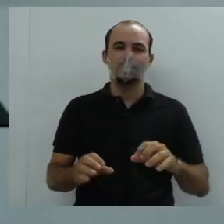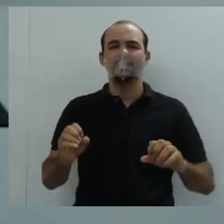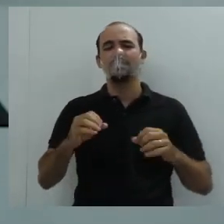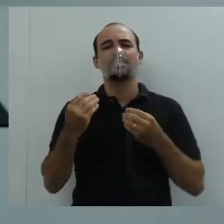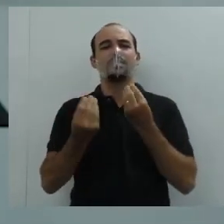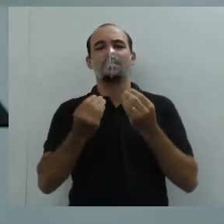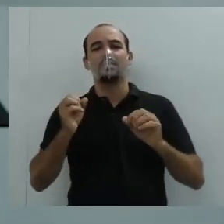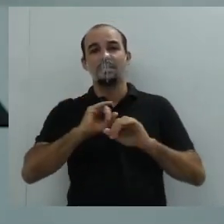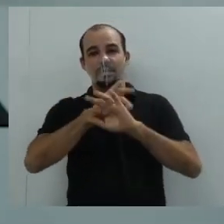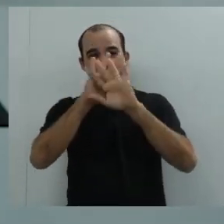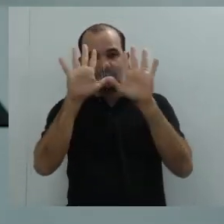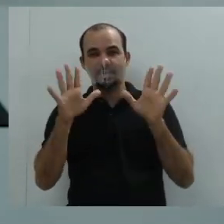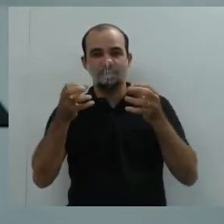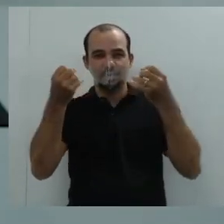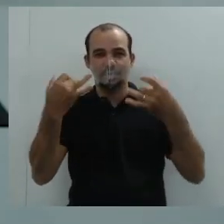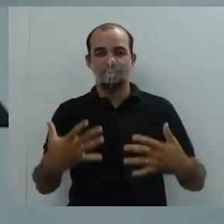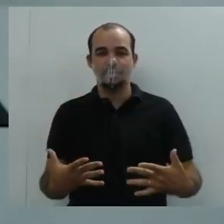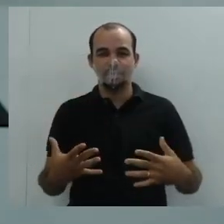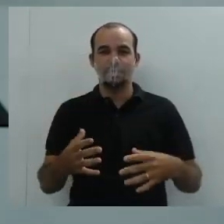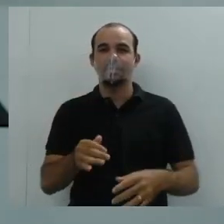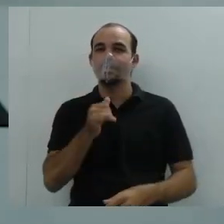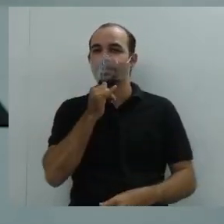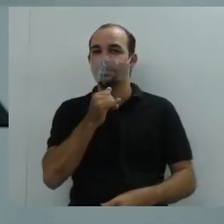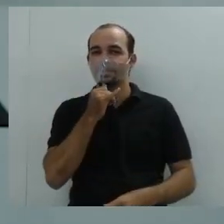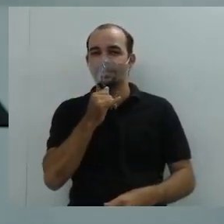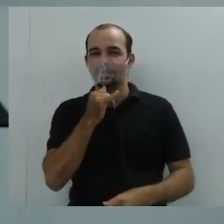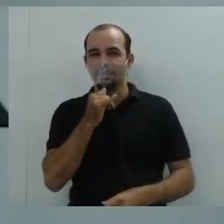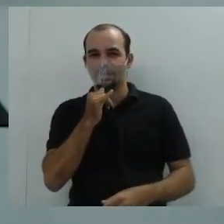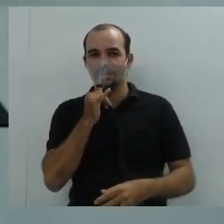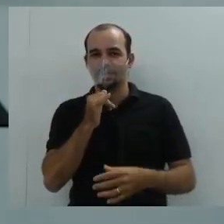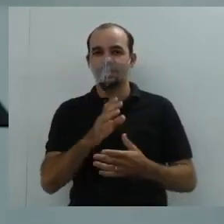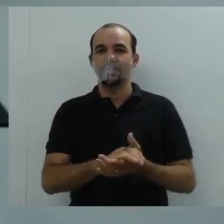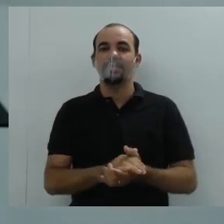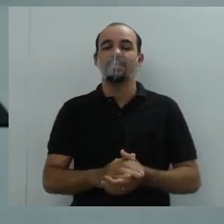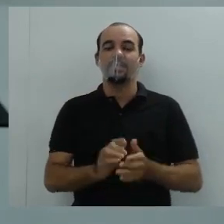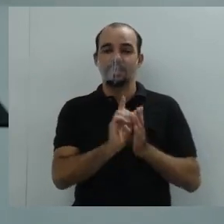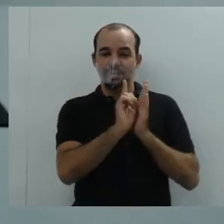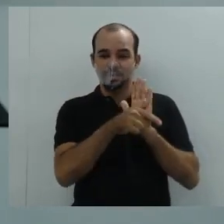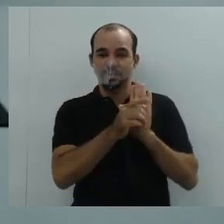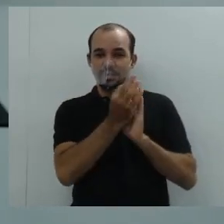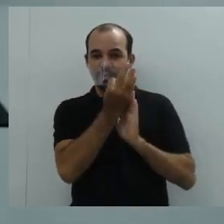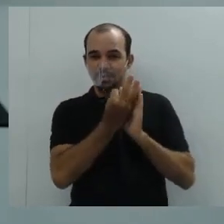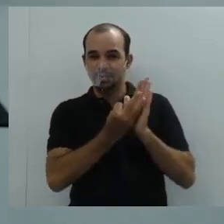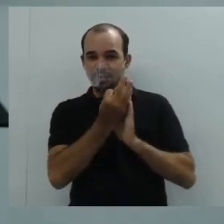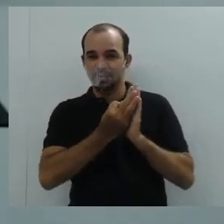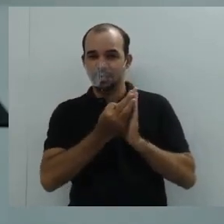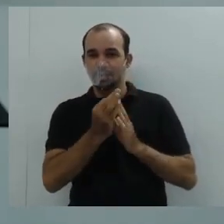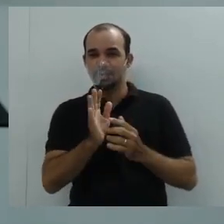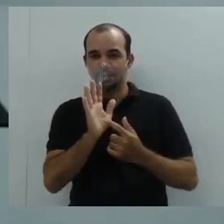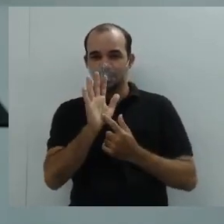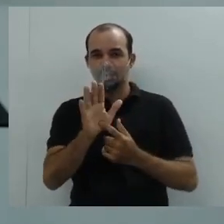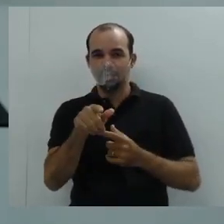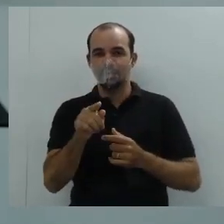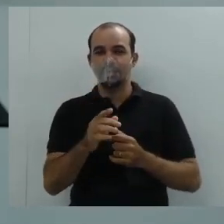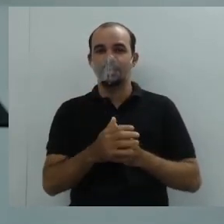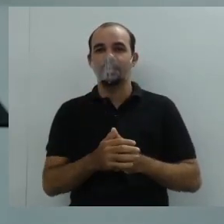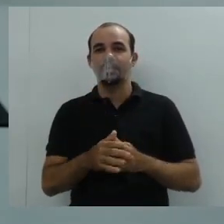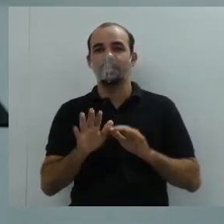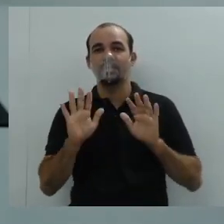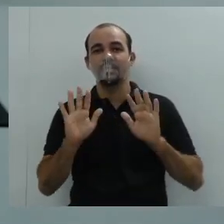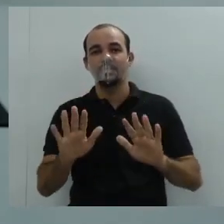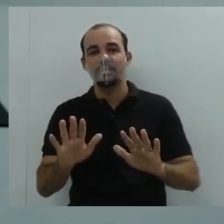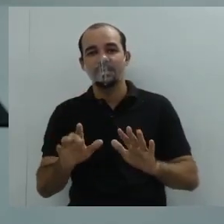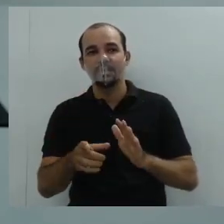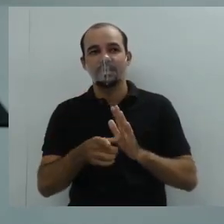vocês um exemplo de gênero textual que a gente pode colocar nessa situação. Mas antes